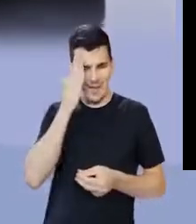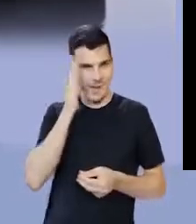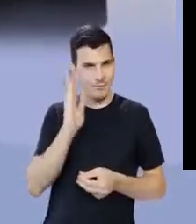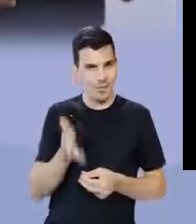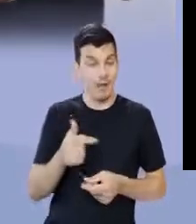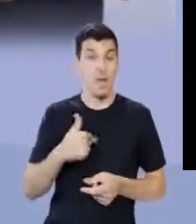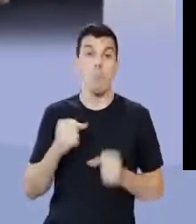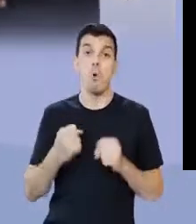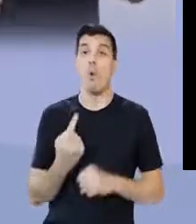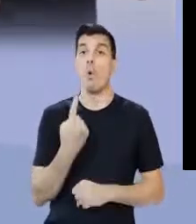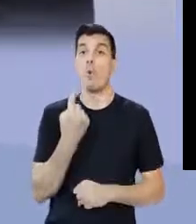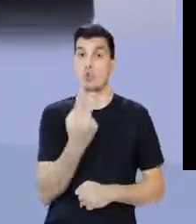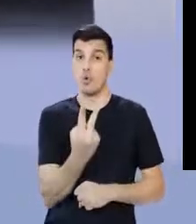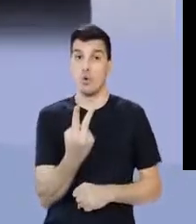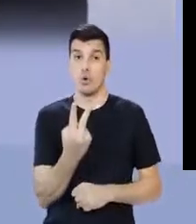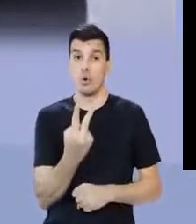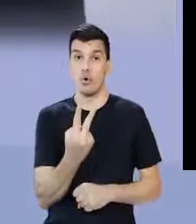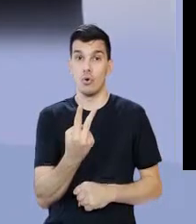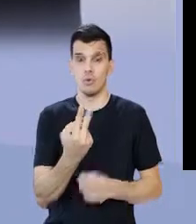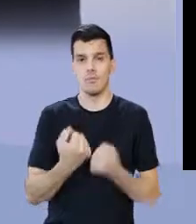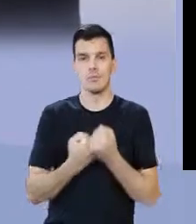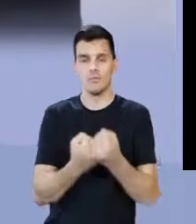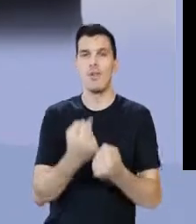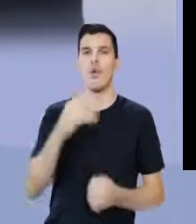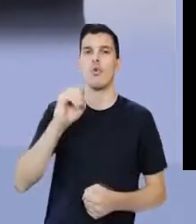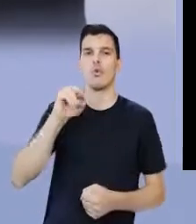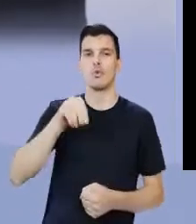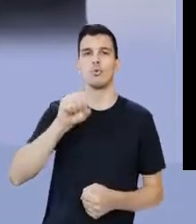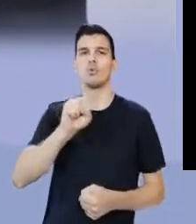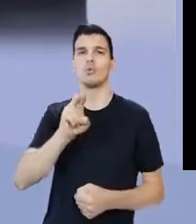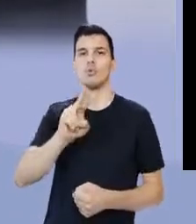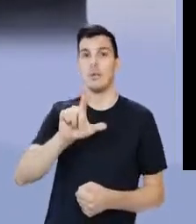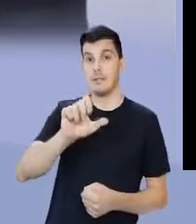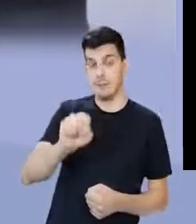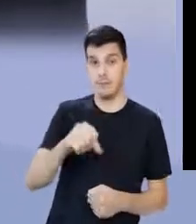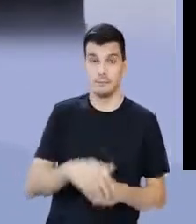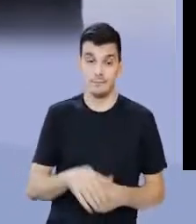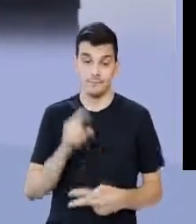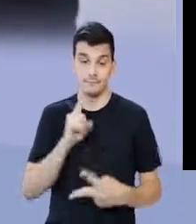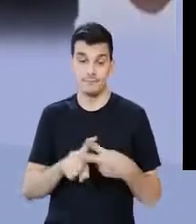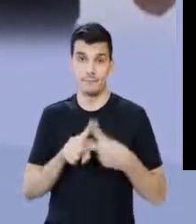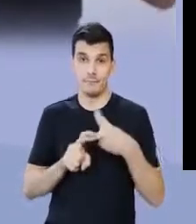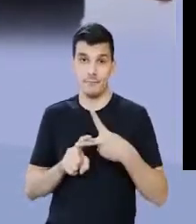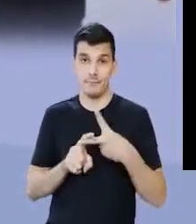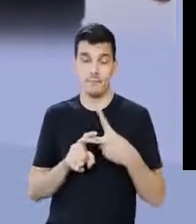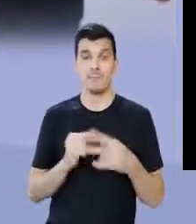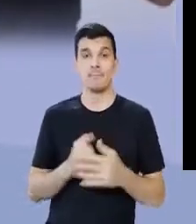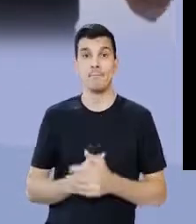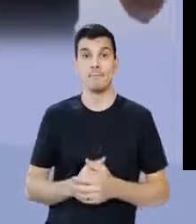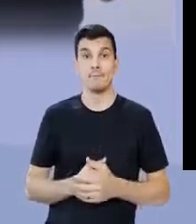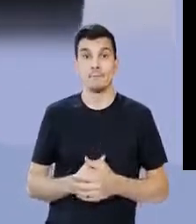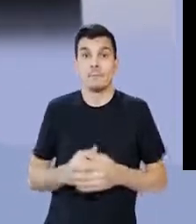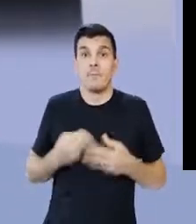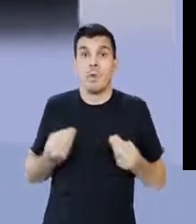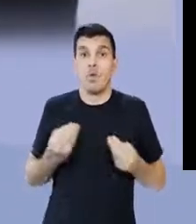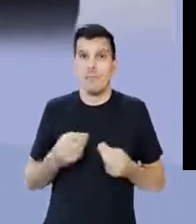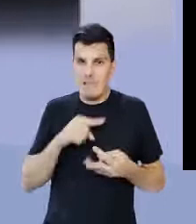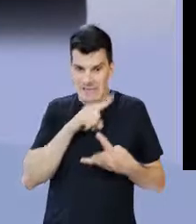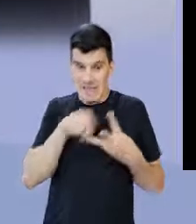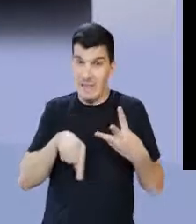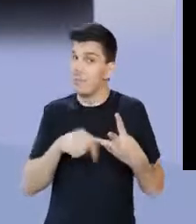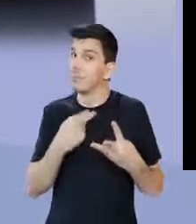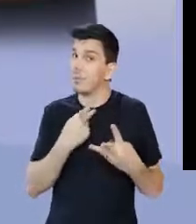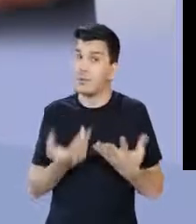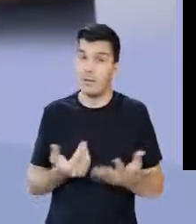você bem sabe, só poderia existir dois cônsules. Eram só dois. E aí não